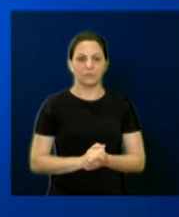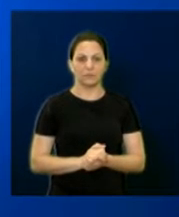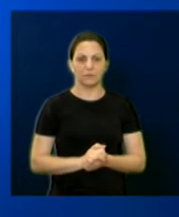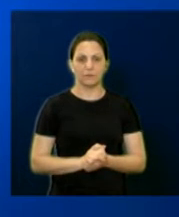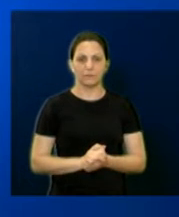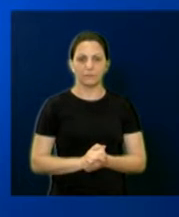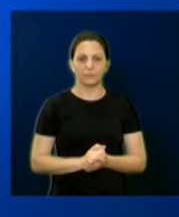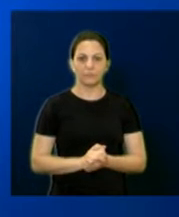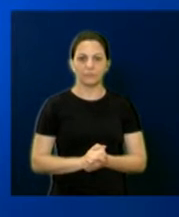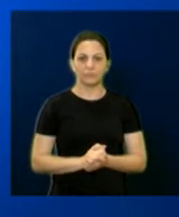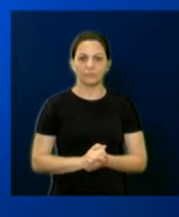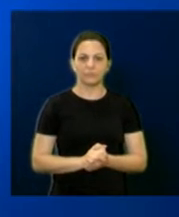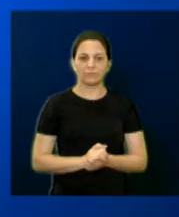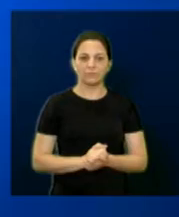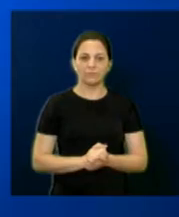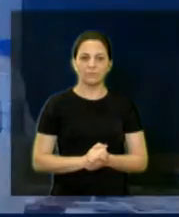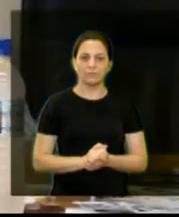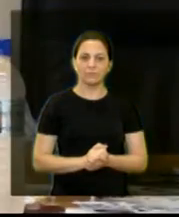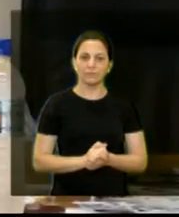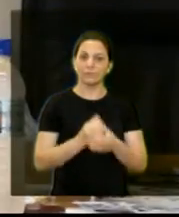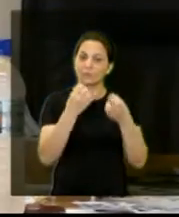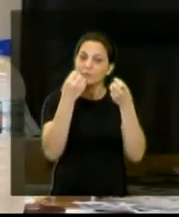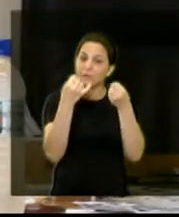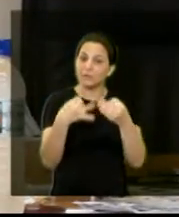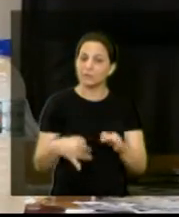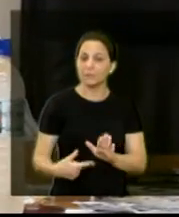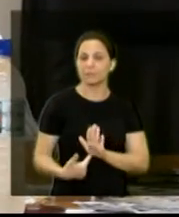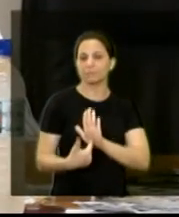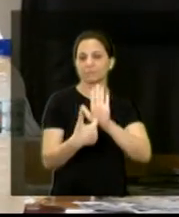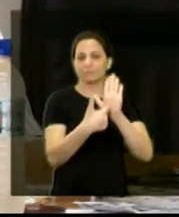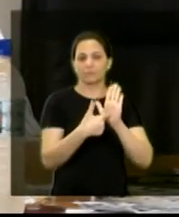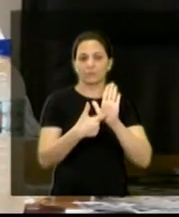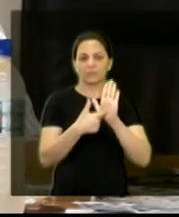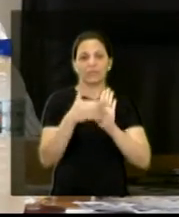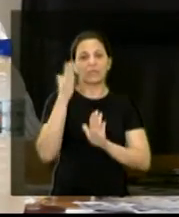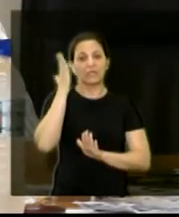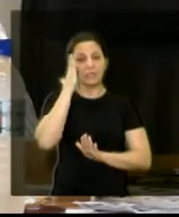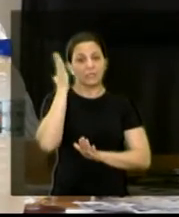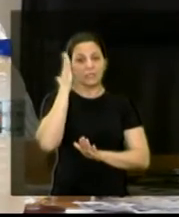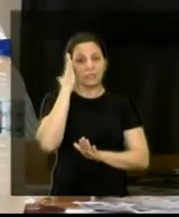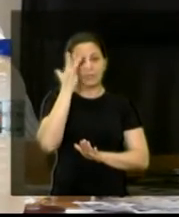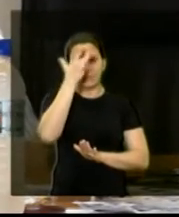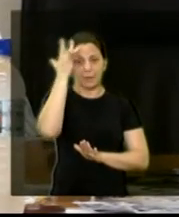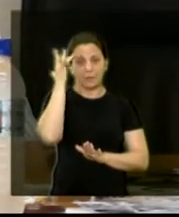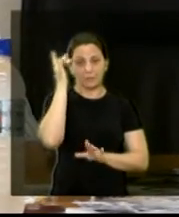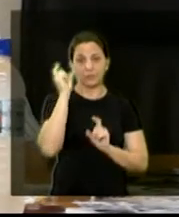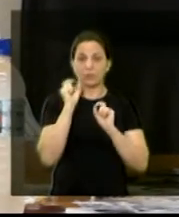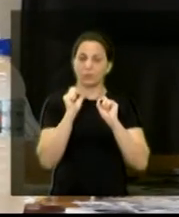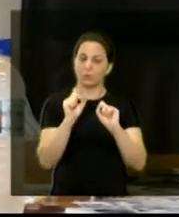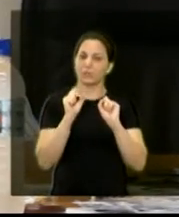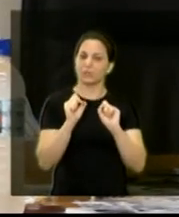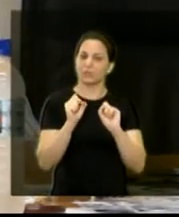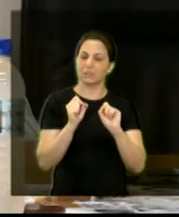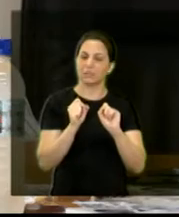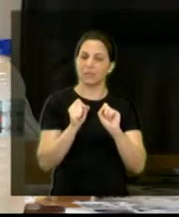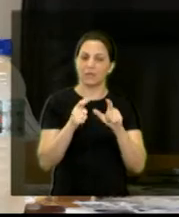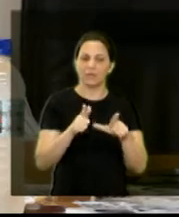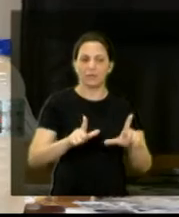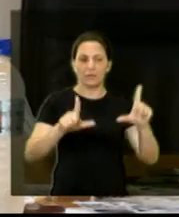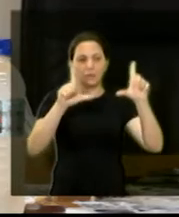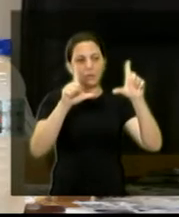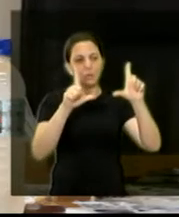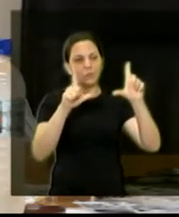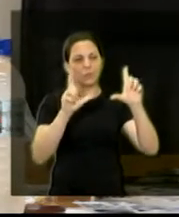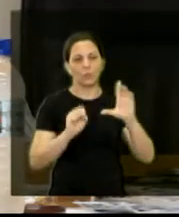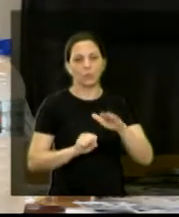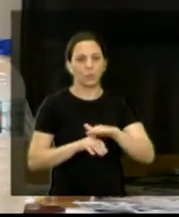Bom, uma vez feita a explanação, é bom que todos entendam, principalmente alguém que esteja assistindo em casa e não